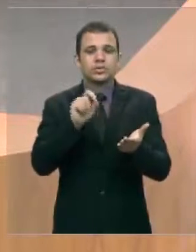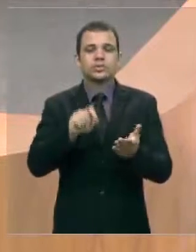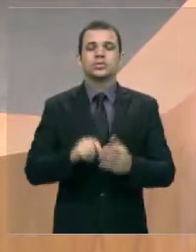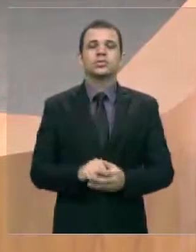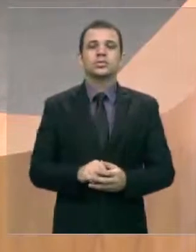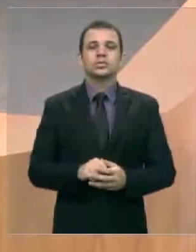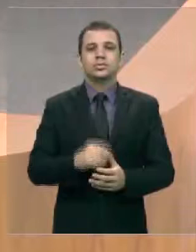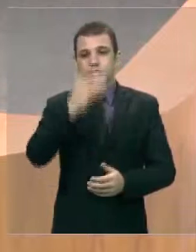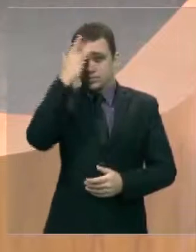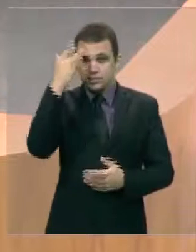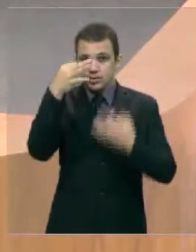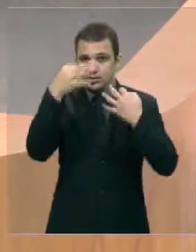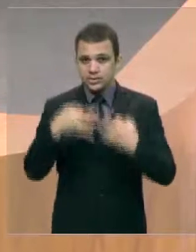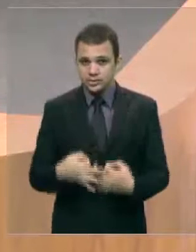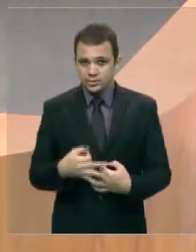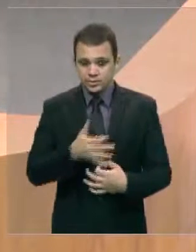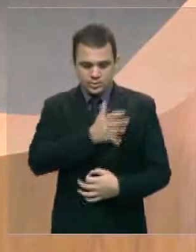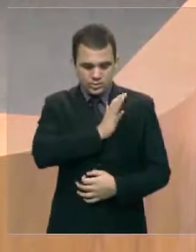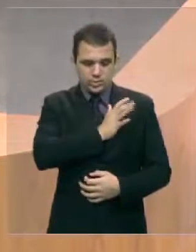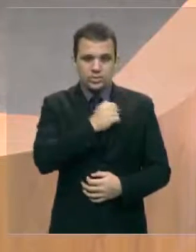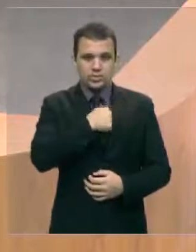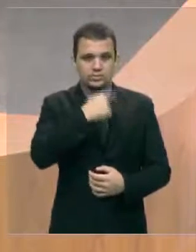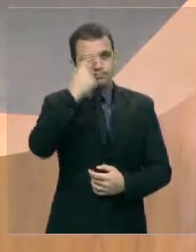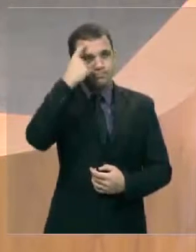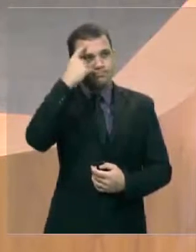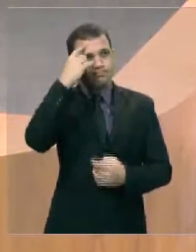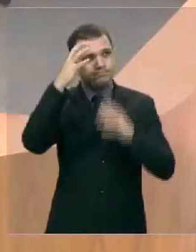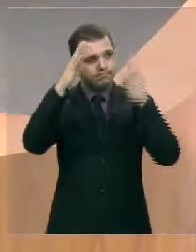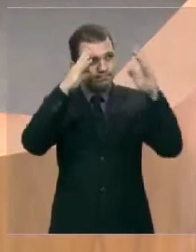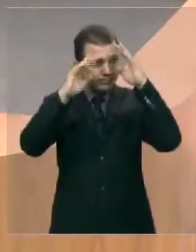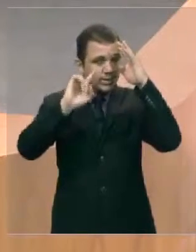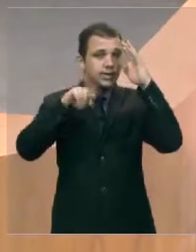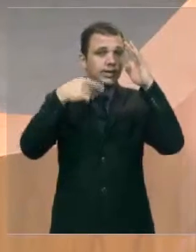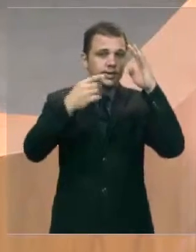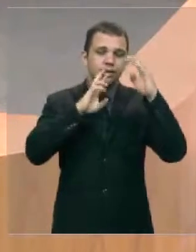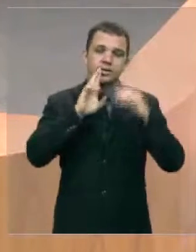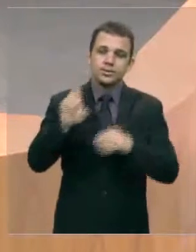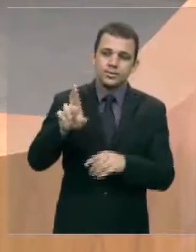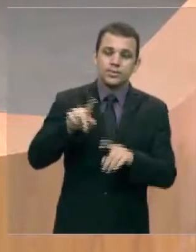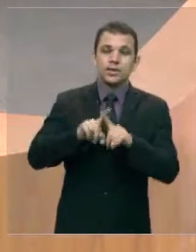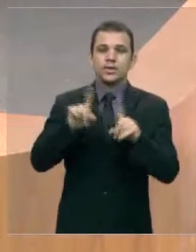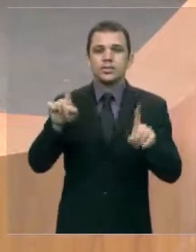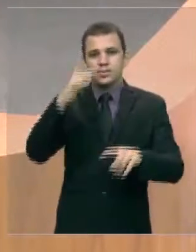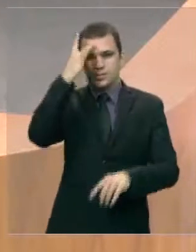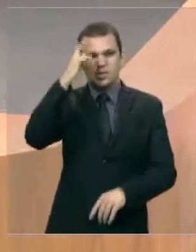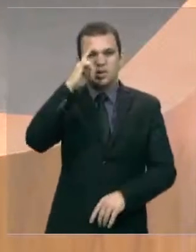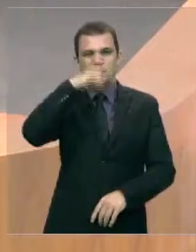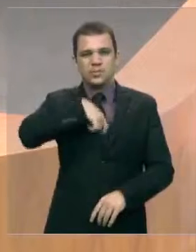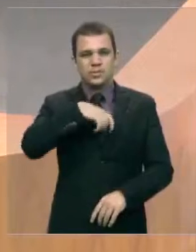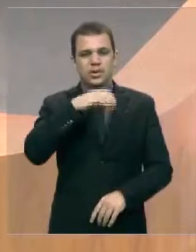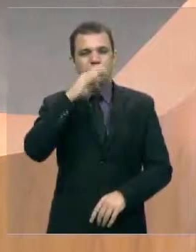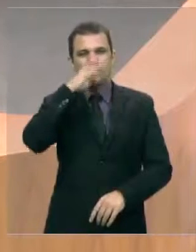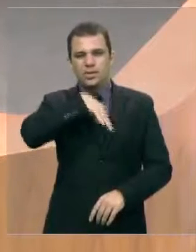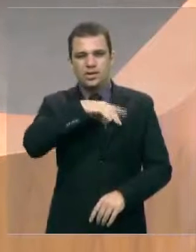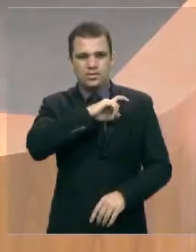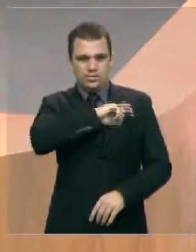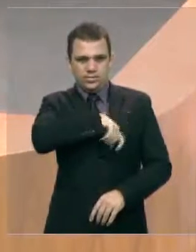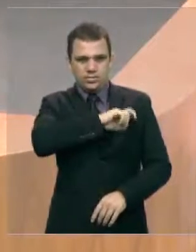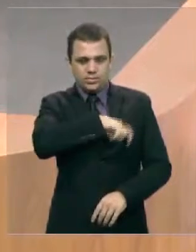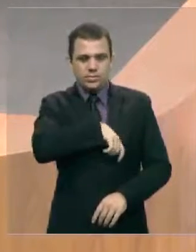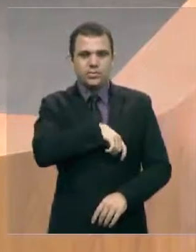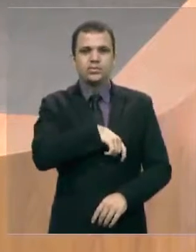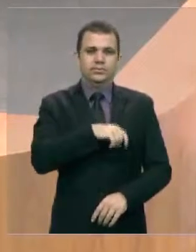justo medita no que há de responder, mas a boca dos ímpios jorra coisas mais,